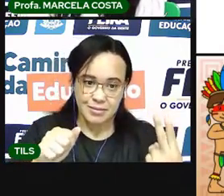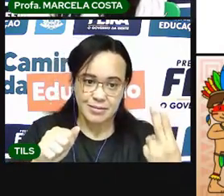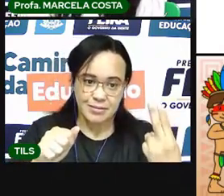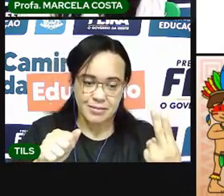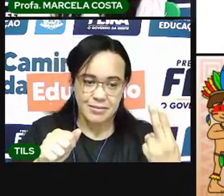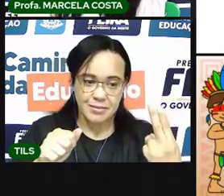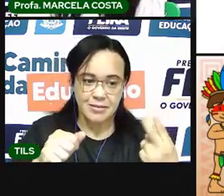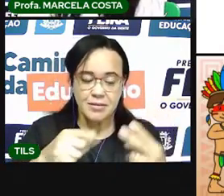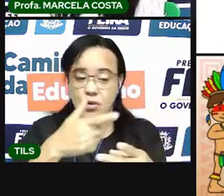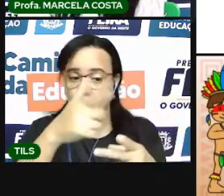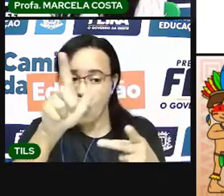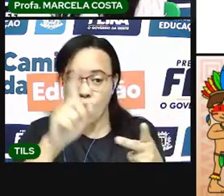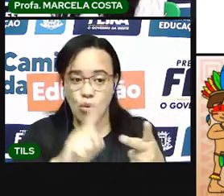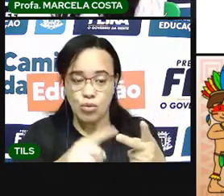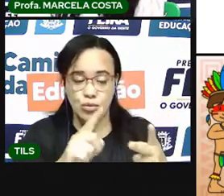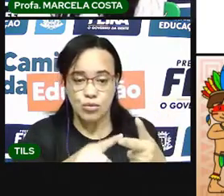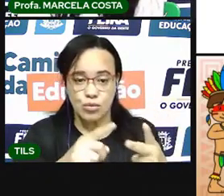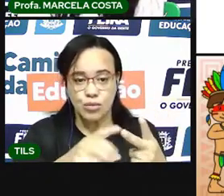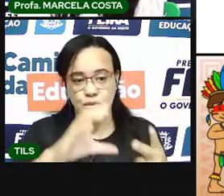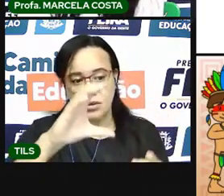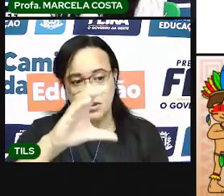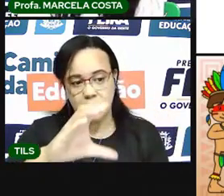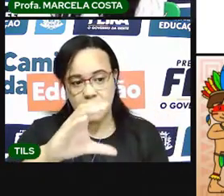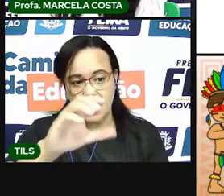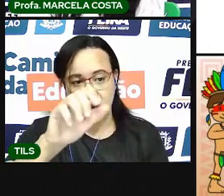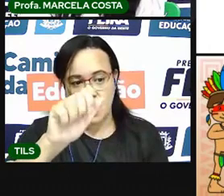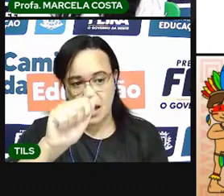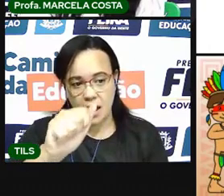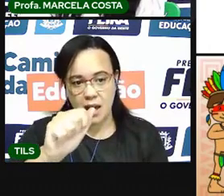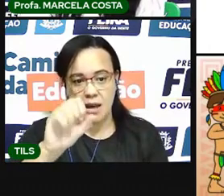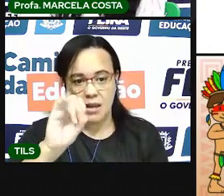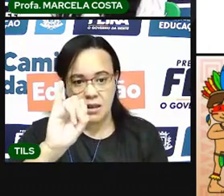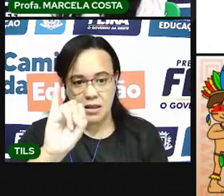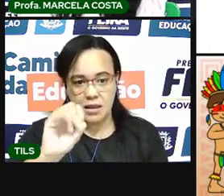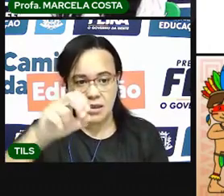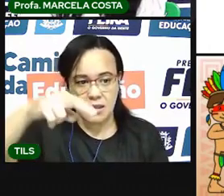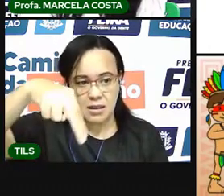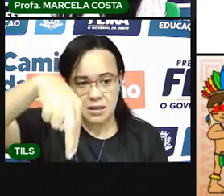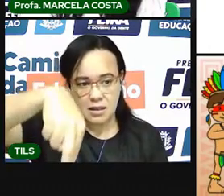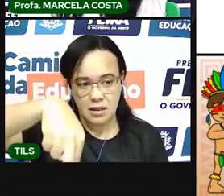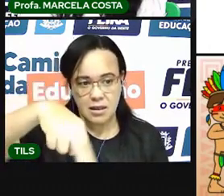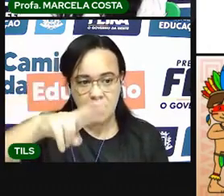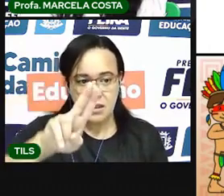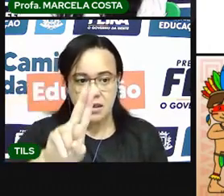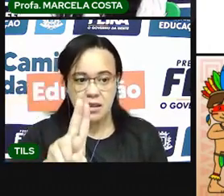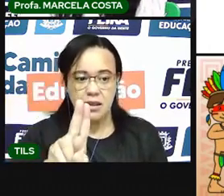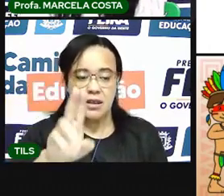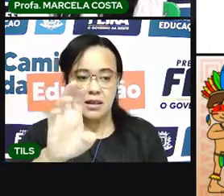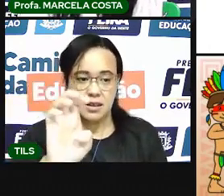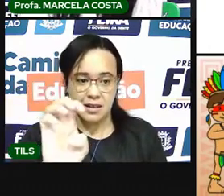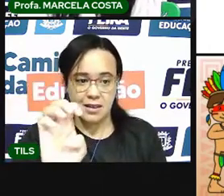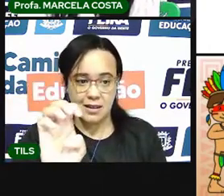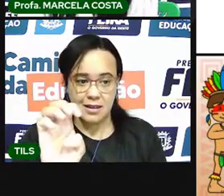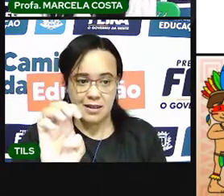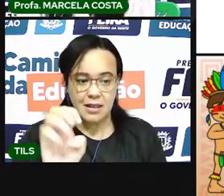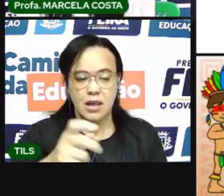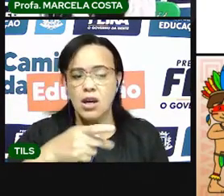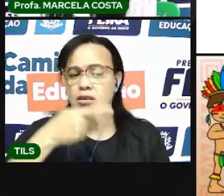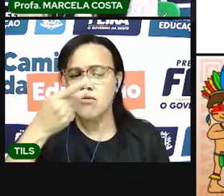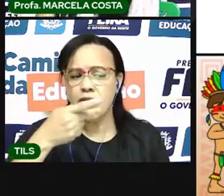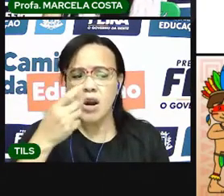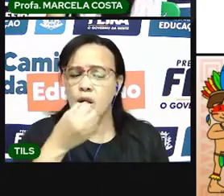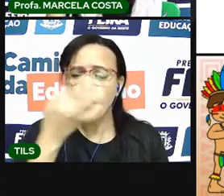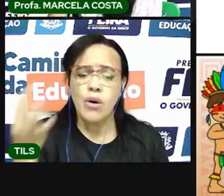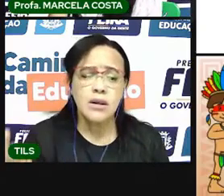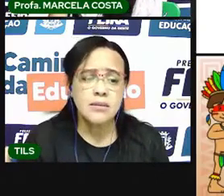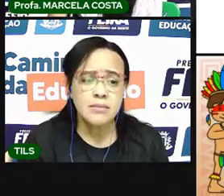Cá-I-QI. Ó. Cá-I-QI. Quantas vezes você abriu a boca para